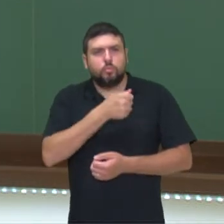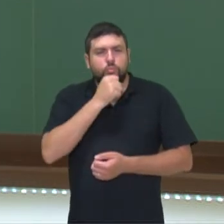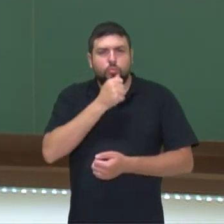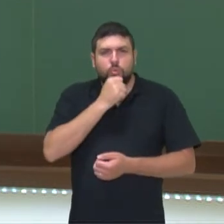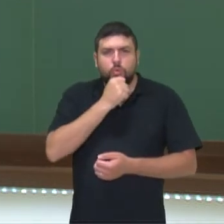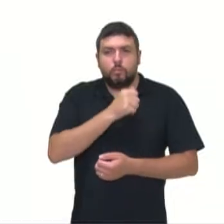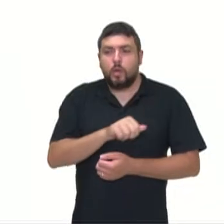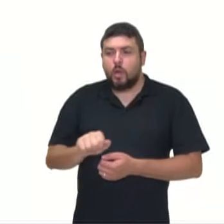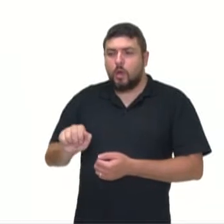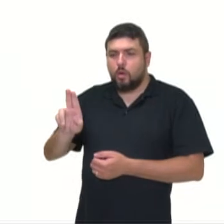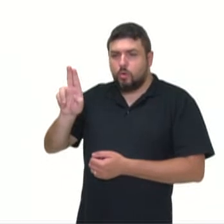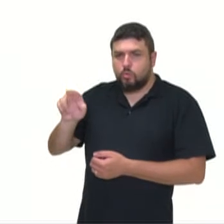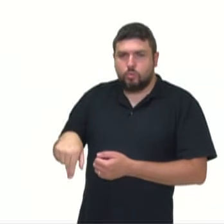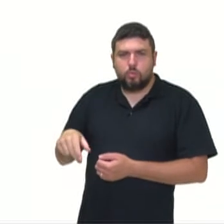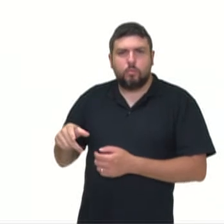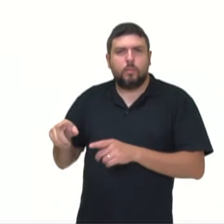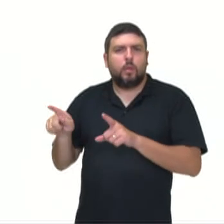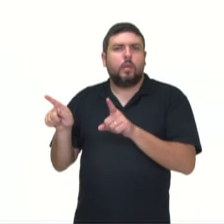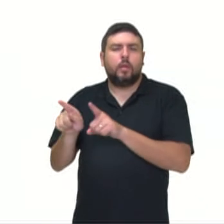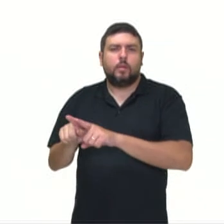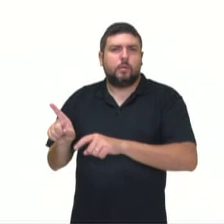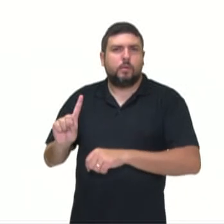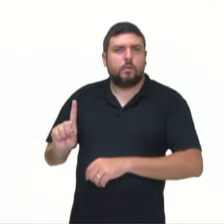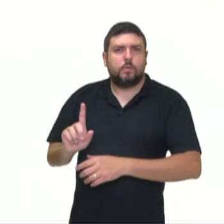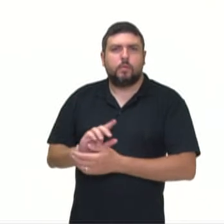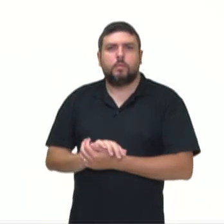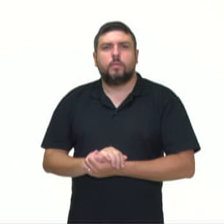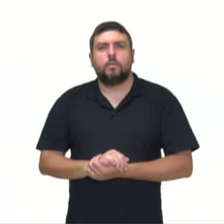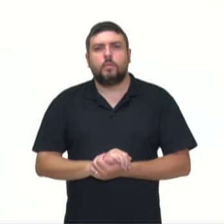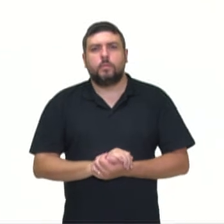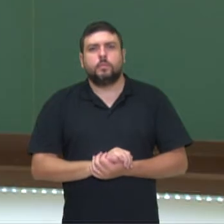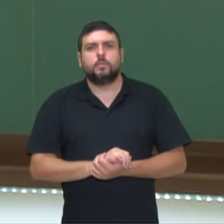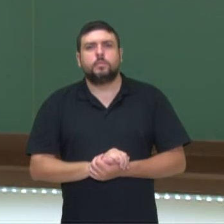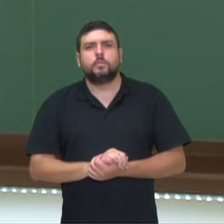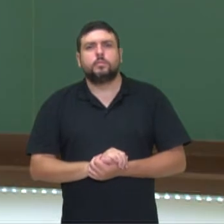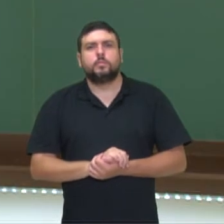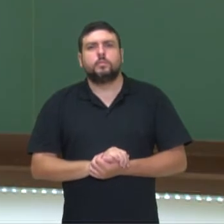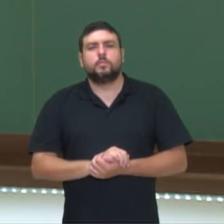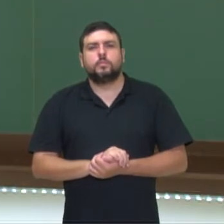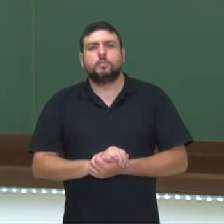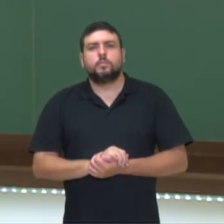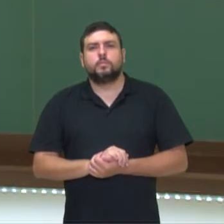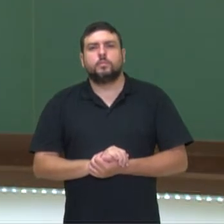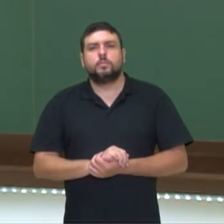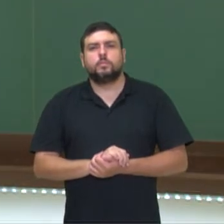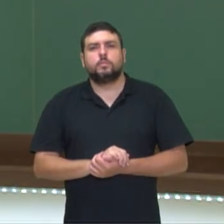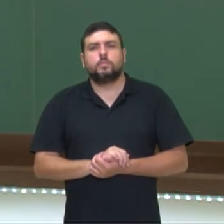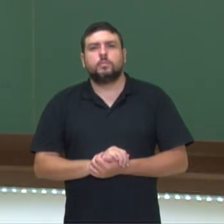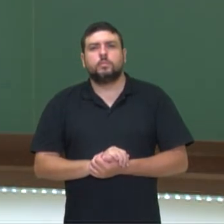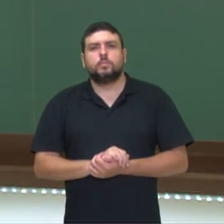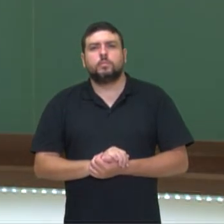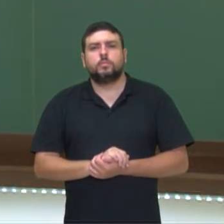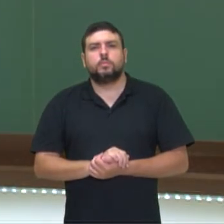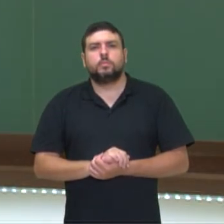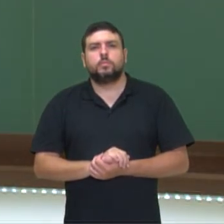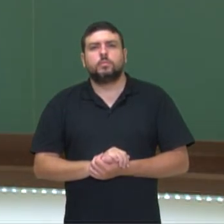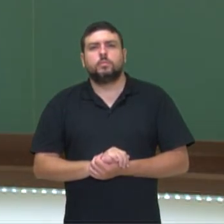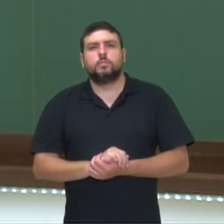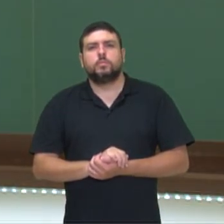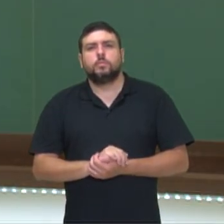molesta? Não leva tilde? Incluso? Também te molesta. Certo, chicos? Vamos,